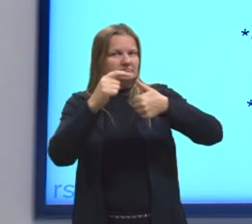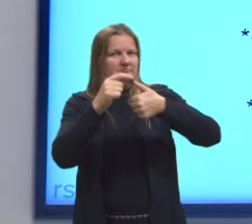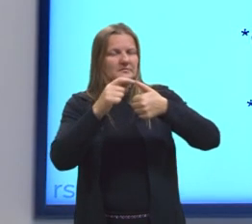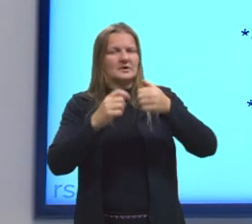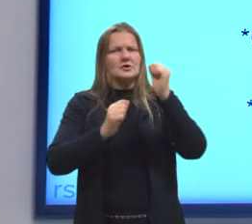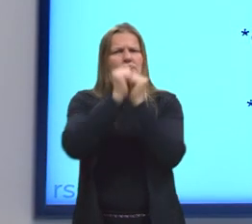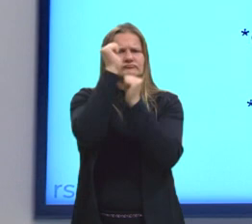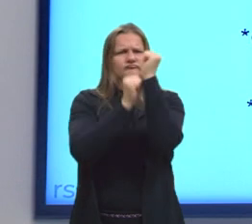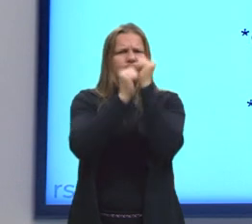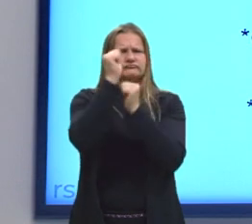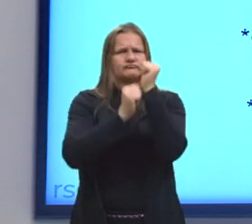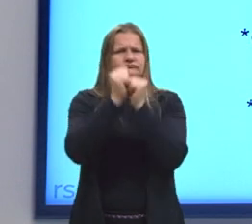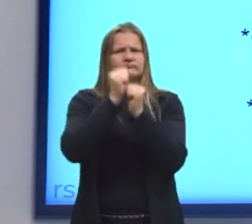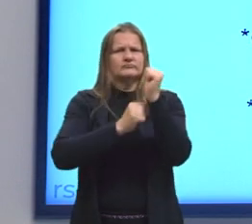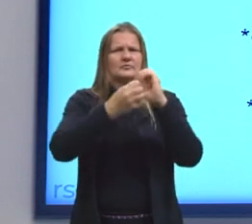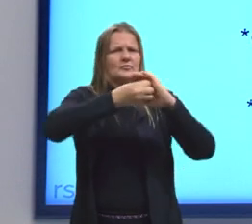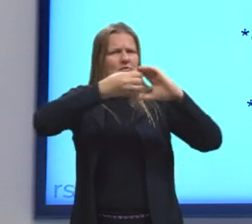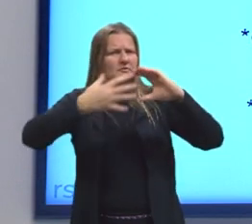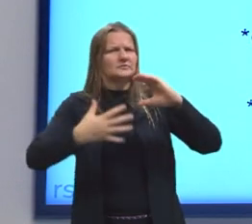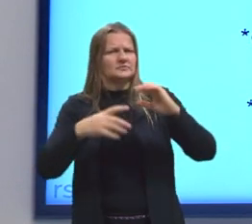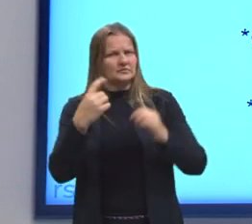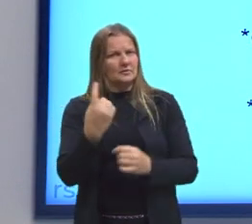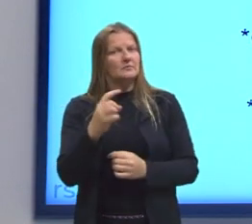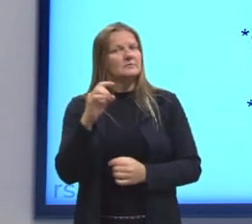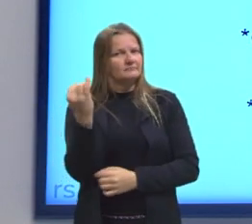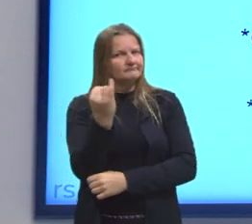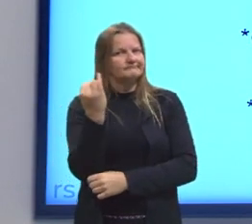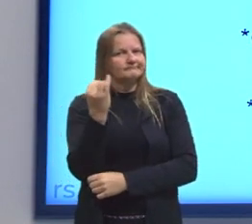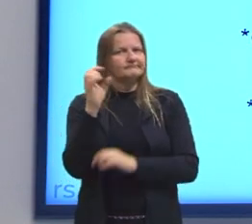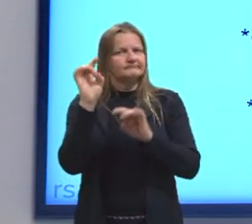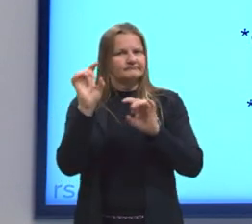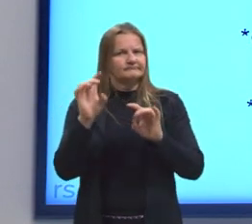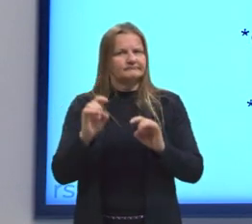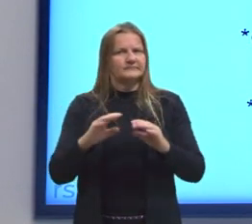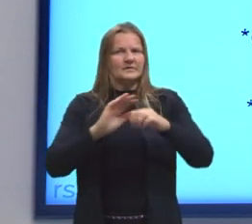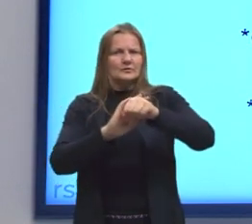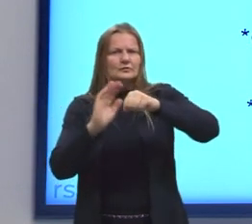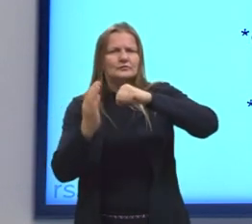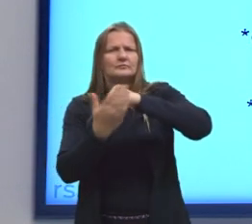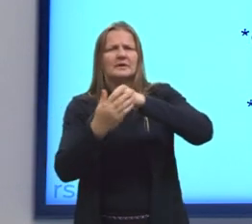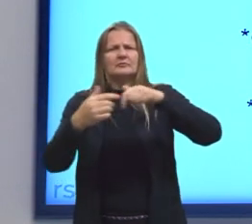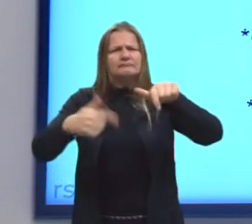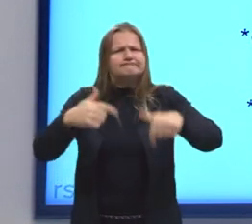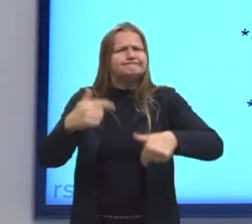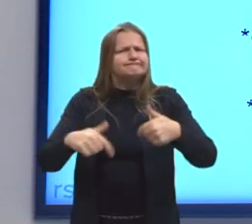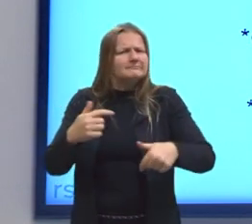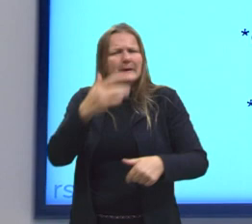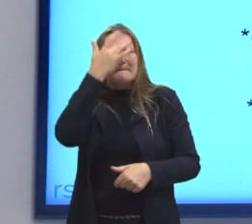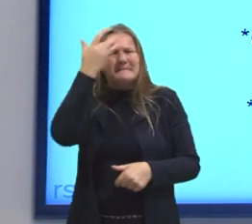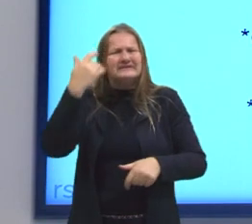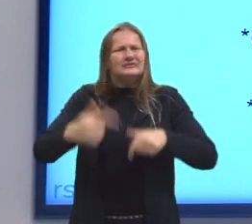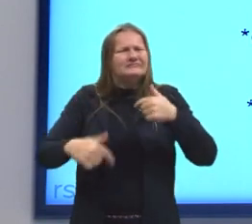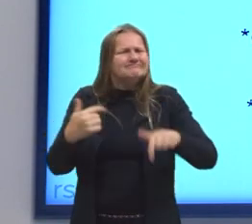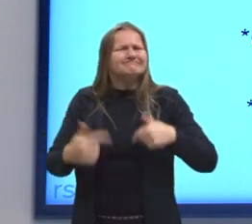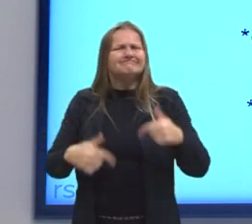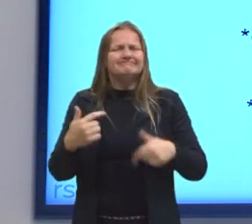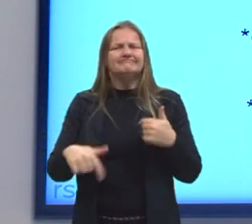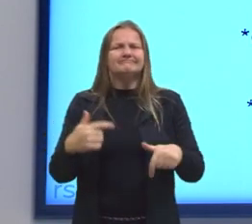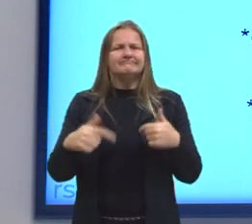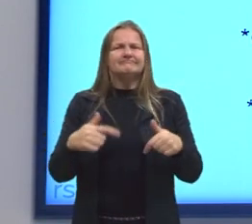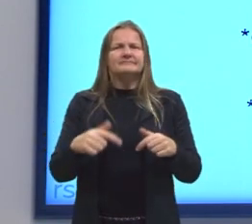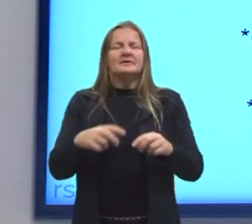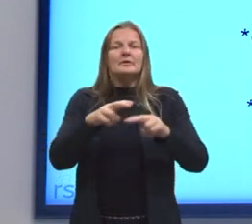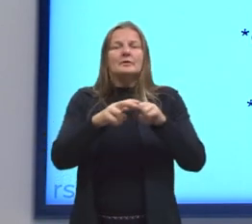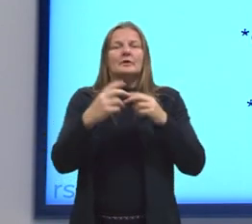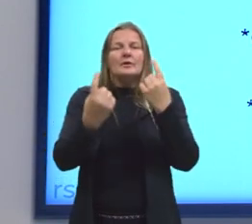processo industrial, com todos os bairros operários, a industrialização modifica a sociedade. Por isso